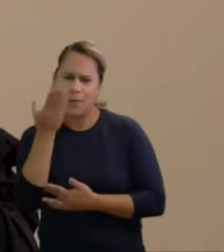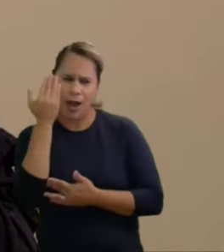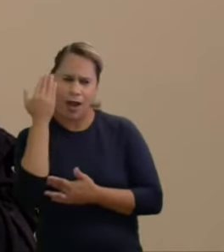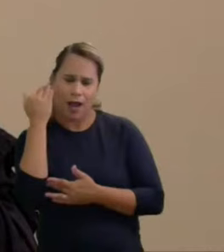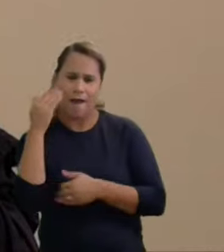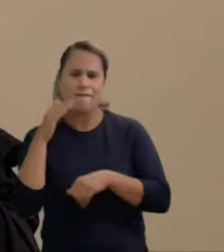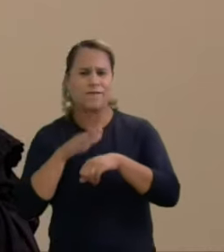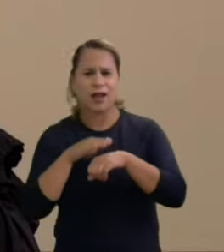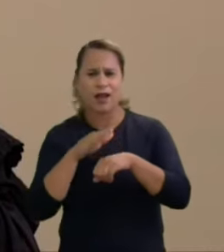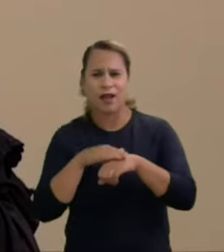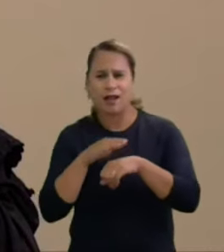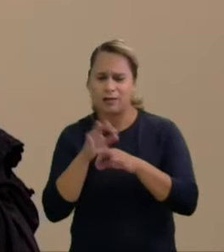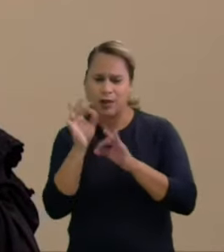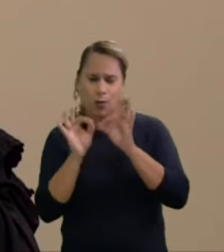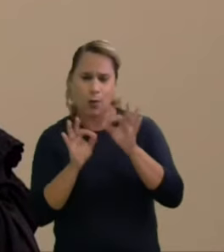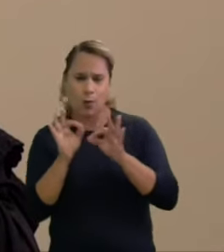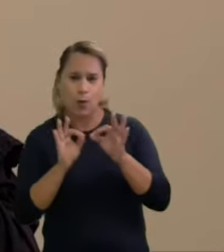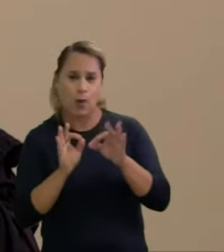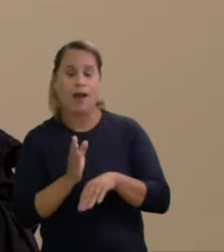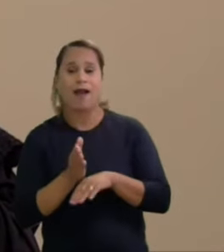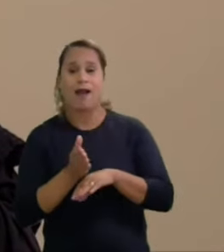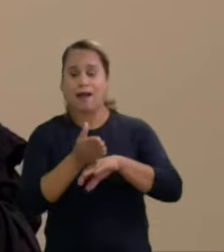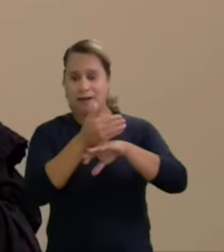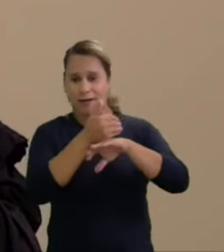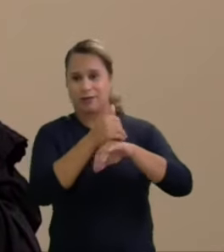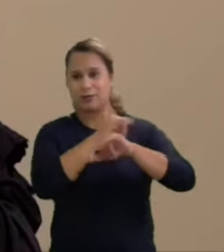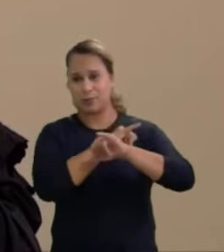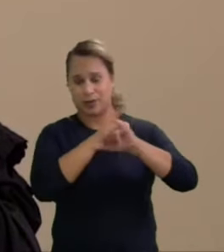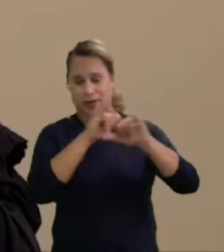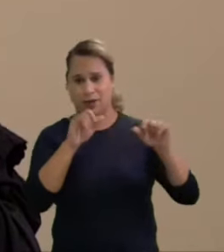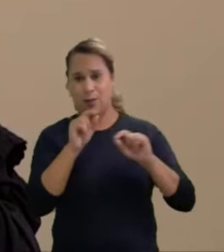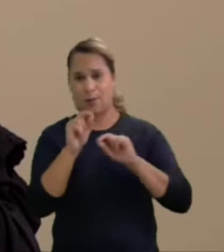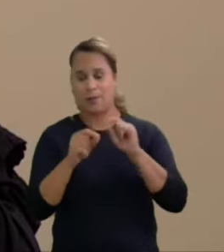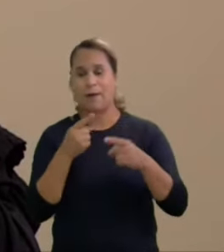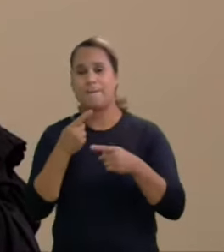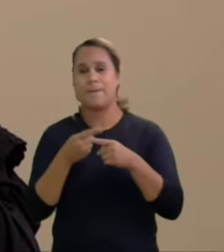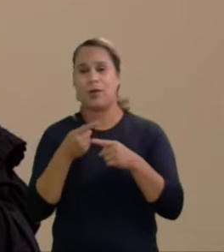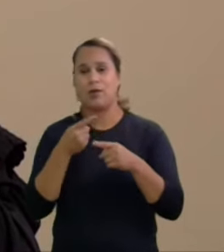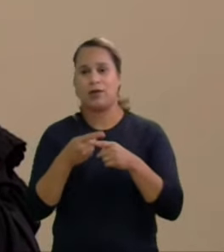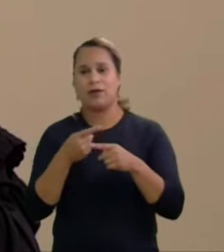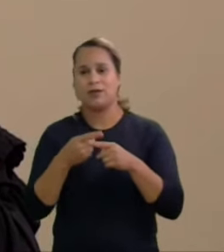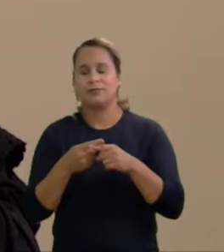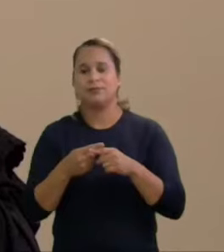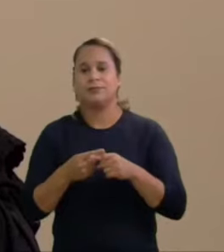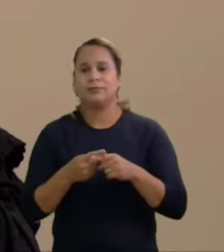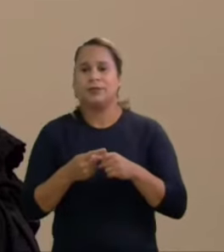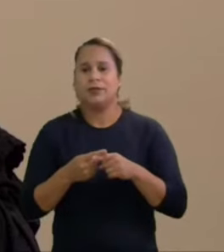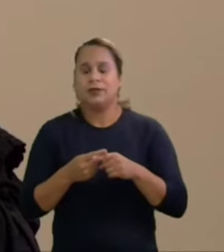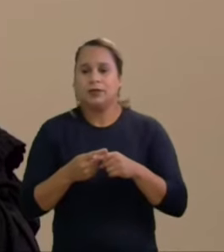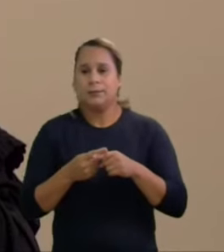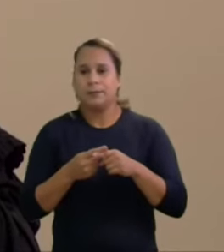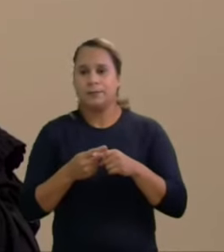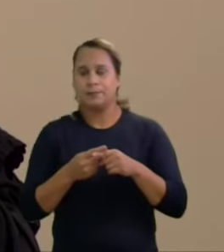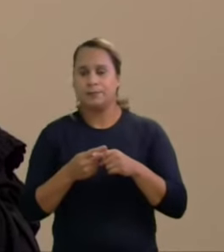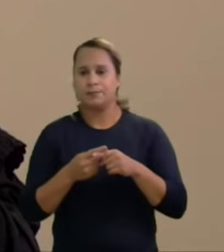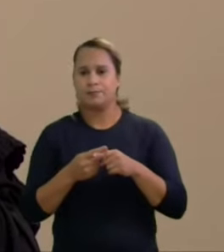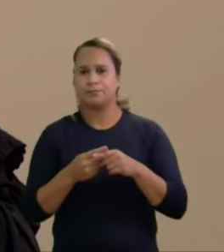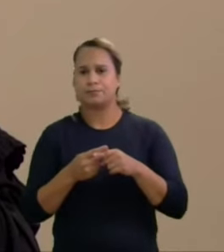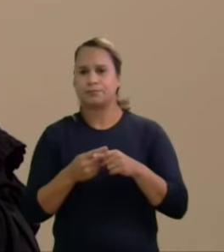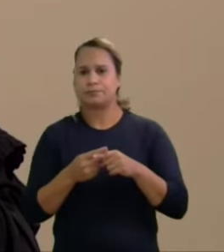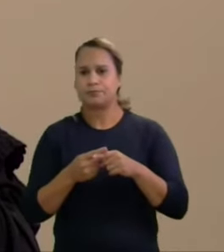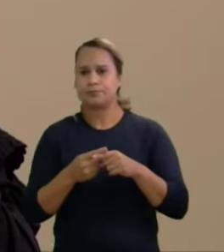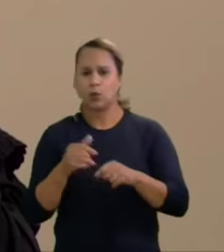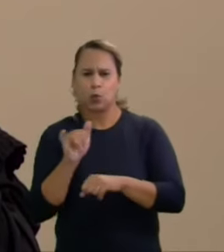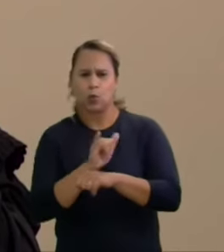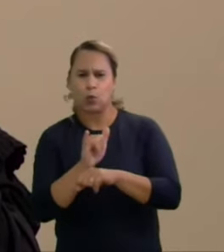antes da pré-campanha porque a transmissão do primeiro dia de julgamento via YouTube só no sítio UOL foram